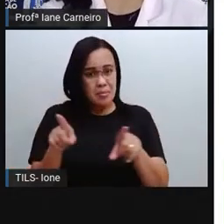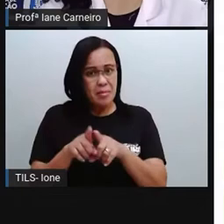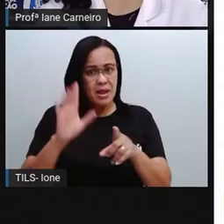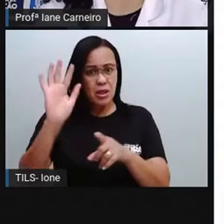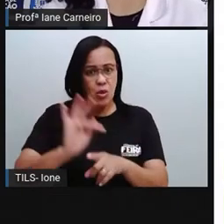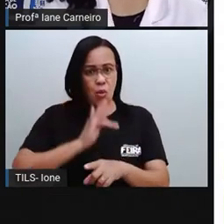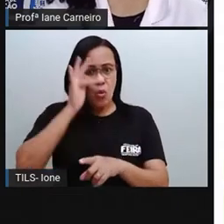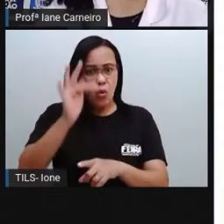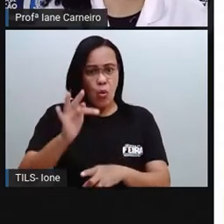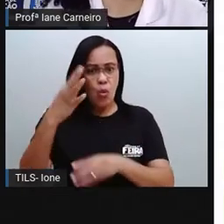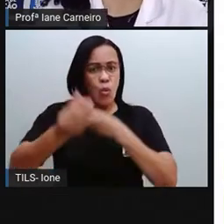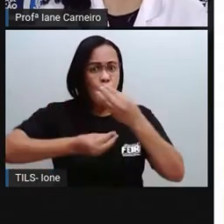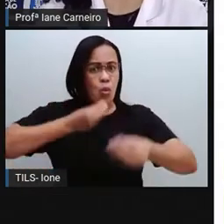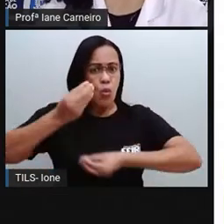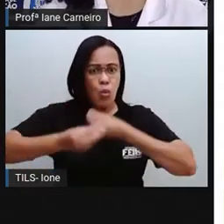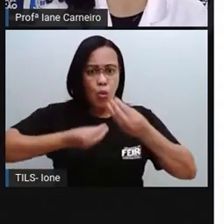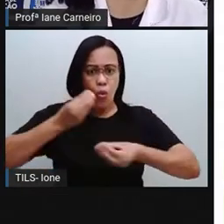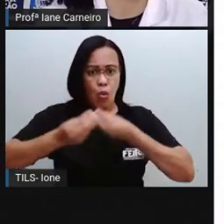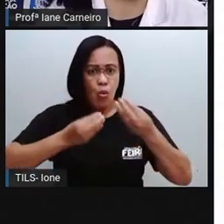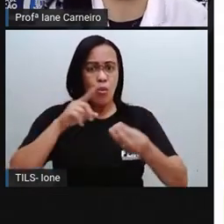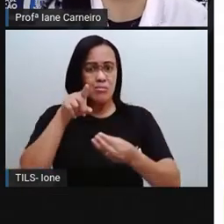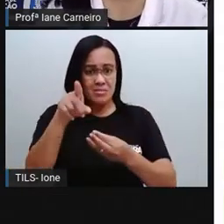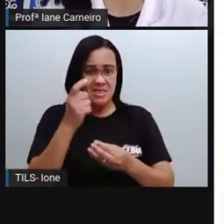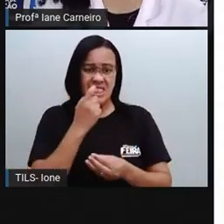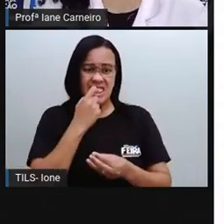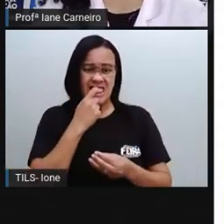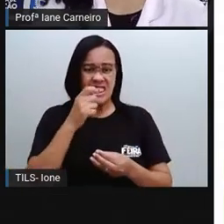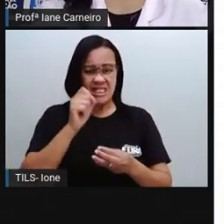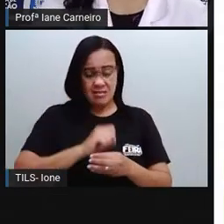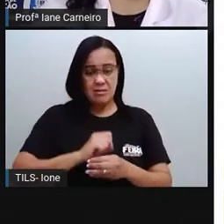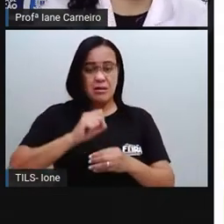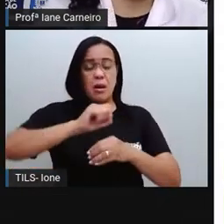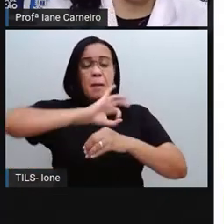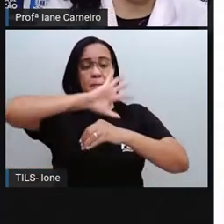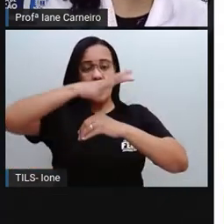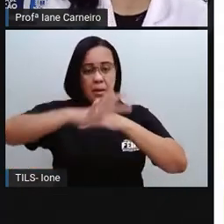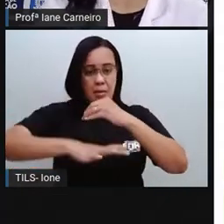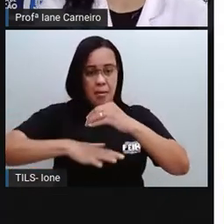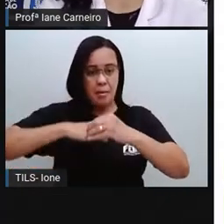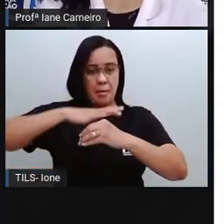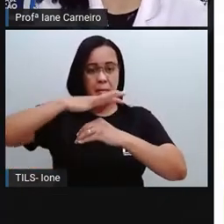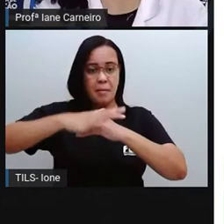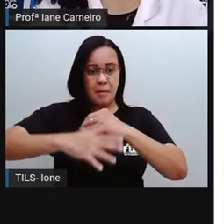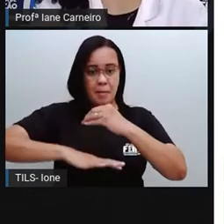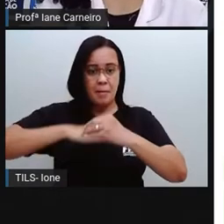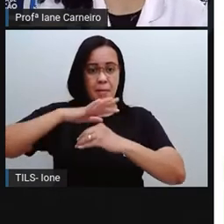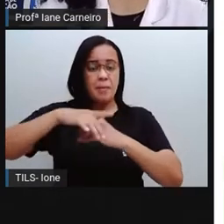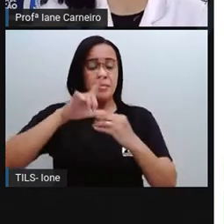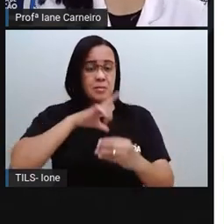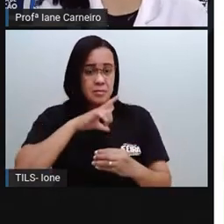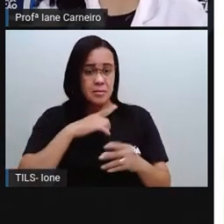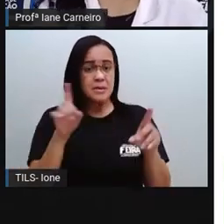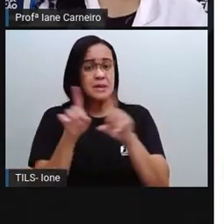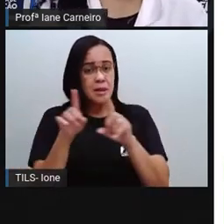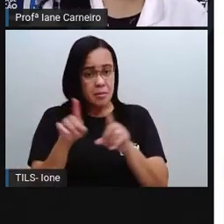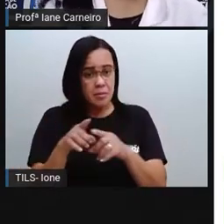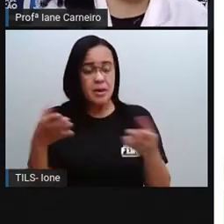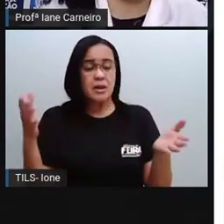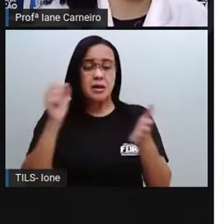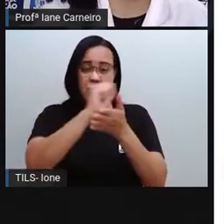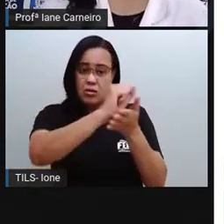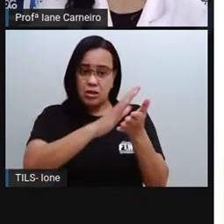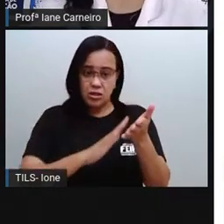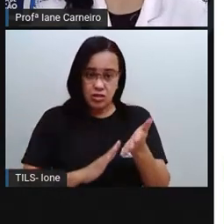Dessa decomposição aí feita de qualquer forma nesse meio ambiente. Então é isso que a gente vai conversar, né? Nós também vamos fazer uma atividade de